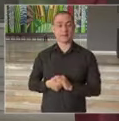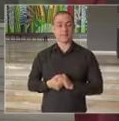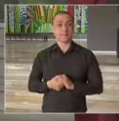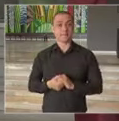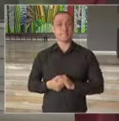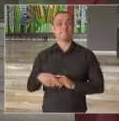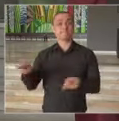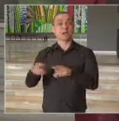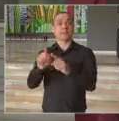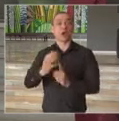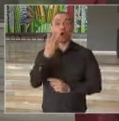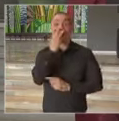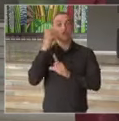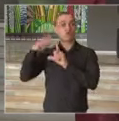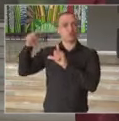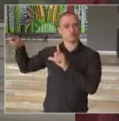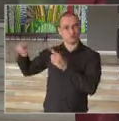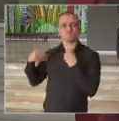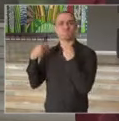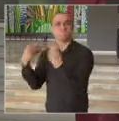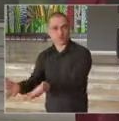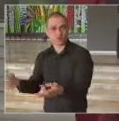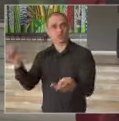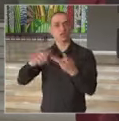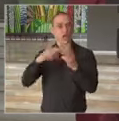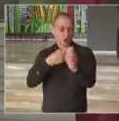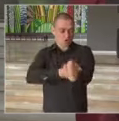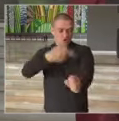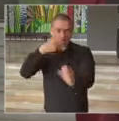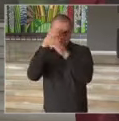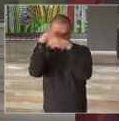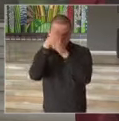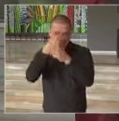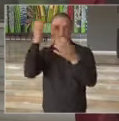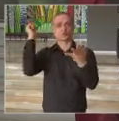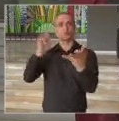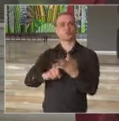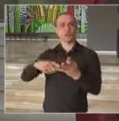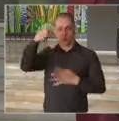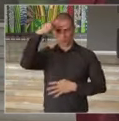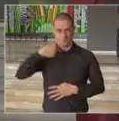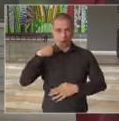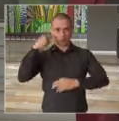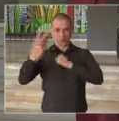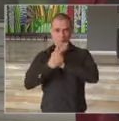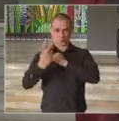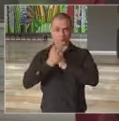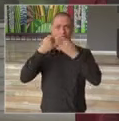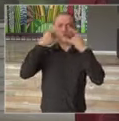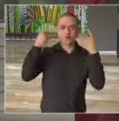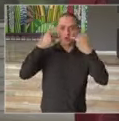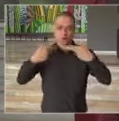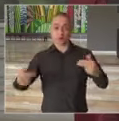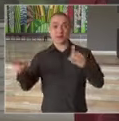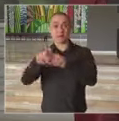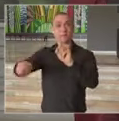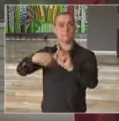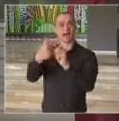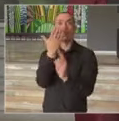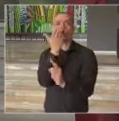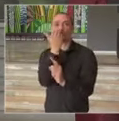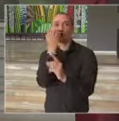respiradores, testes, equipamentos de proteção individual e merenda em casa.